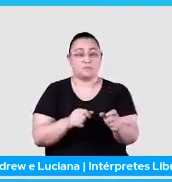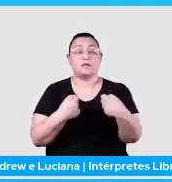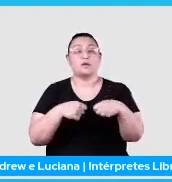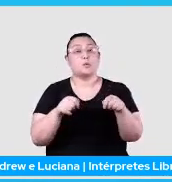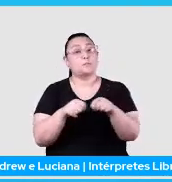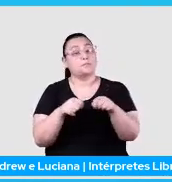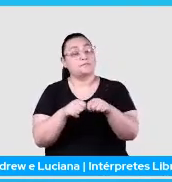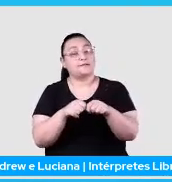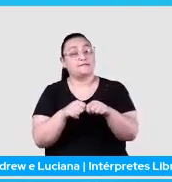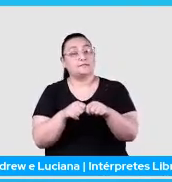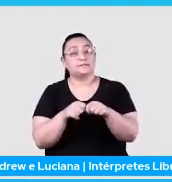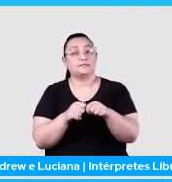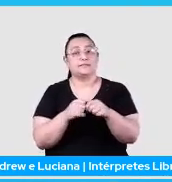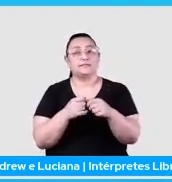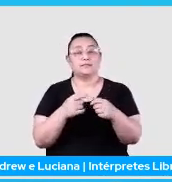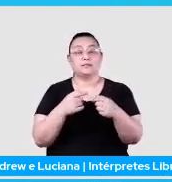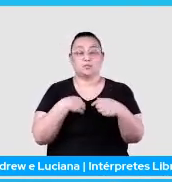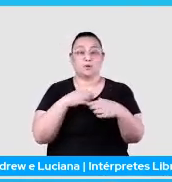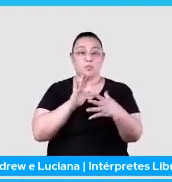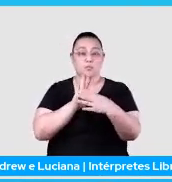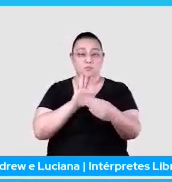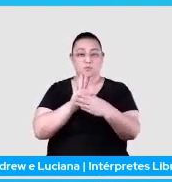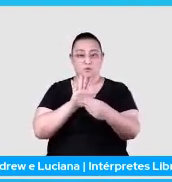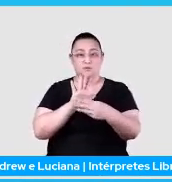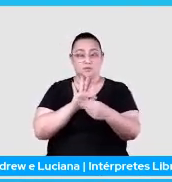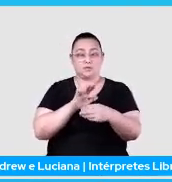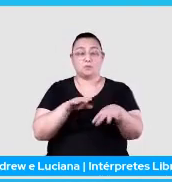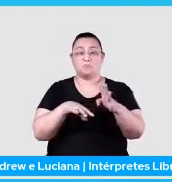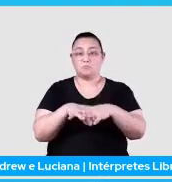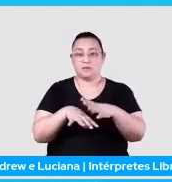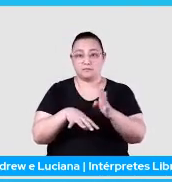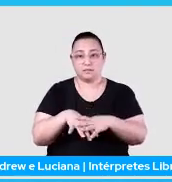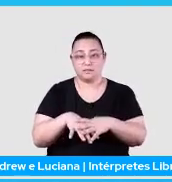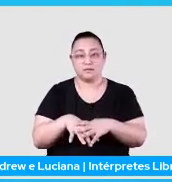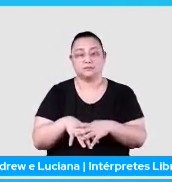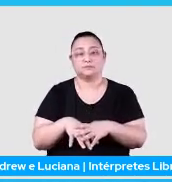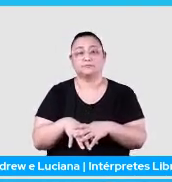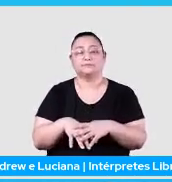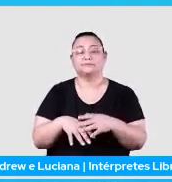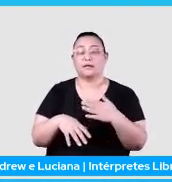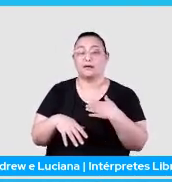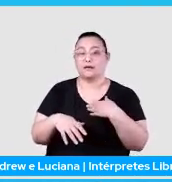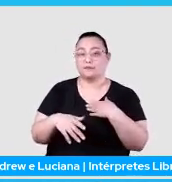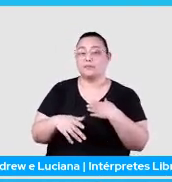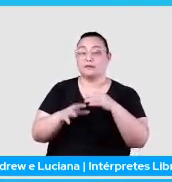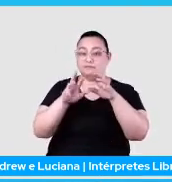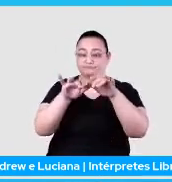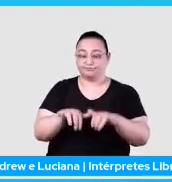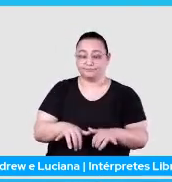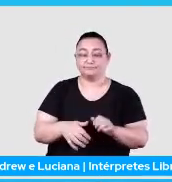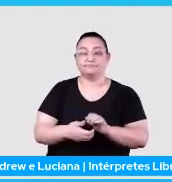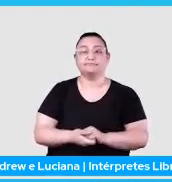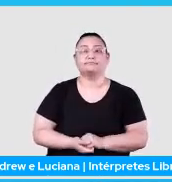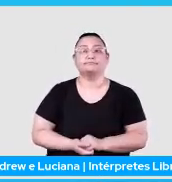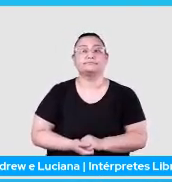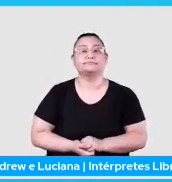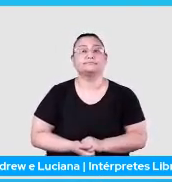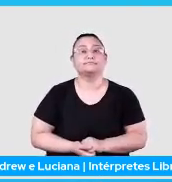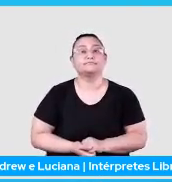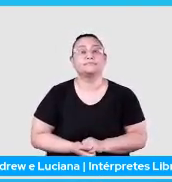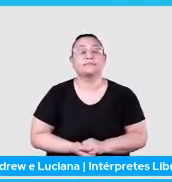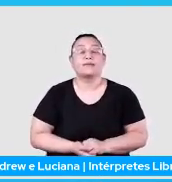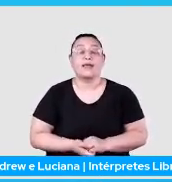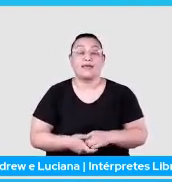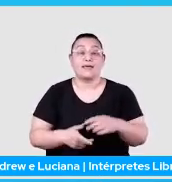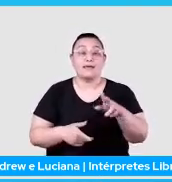que meu modelo, meu modelo matemático, minha inteligência artificial, como as pessoas costumam chamar, ela me